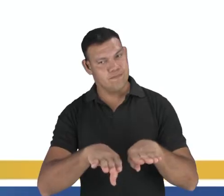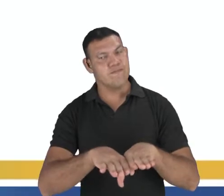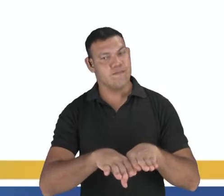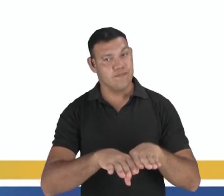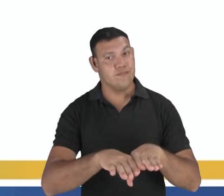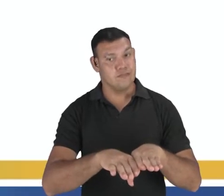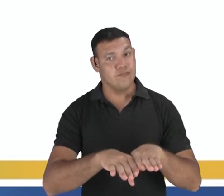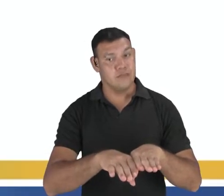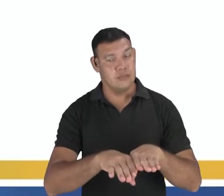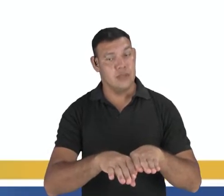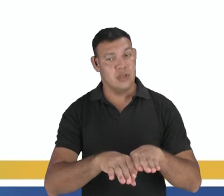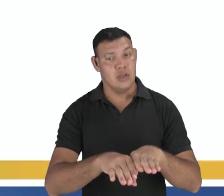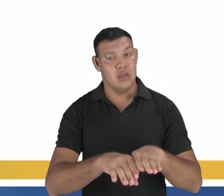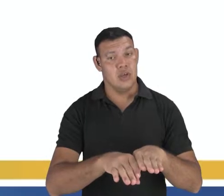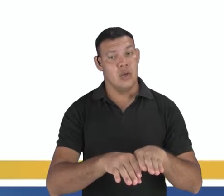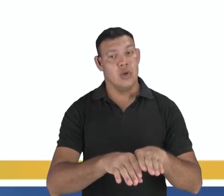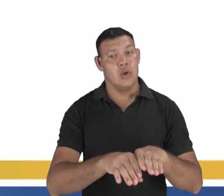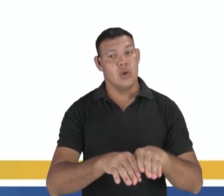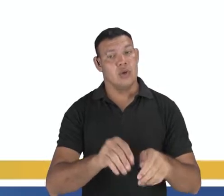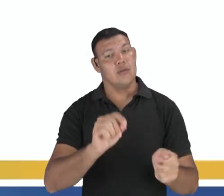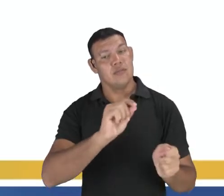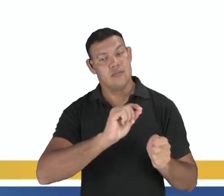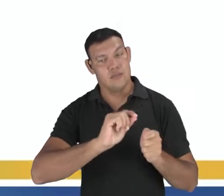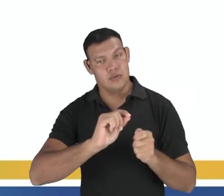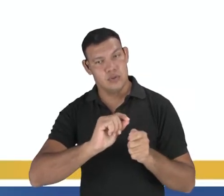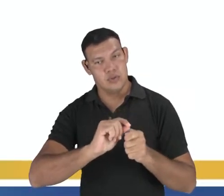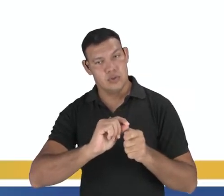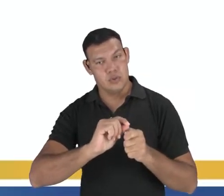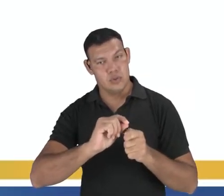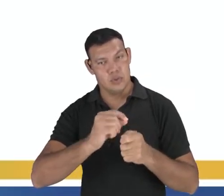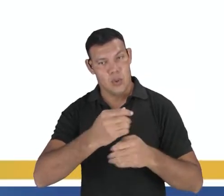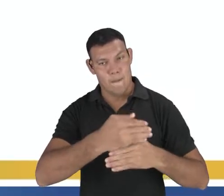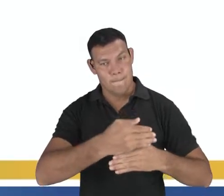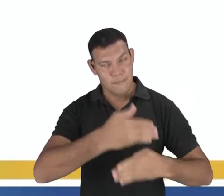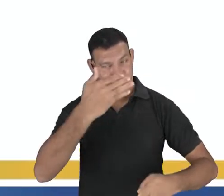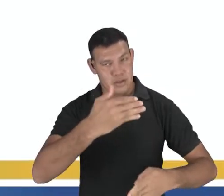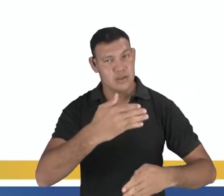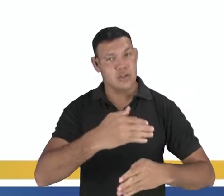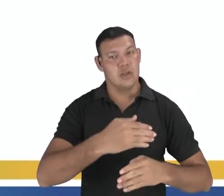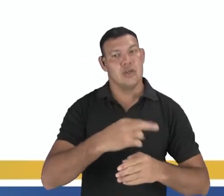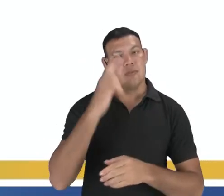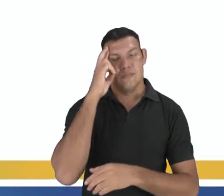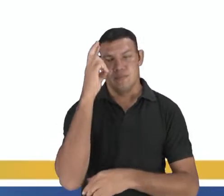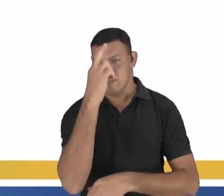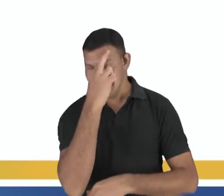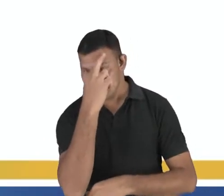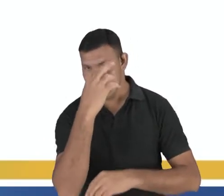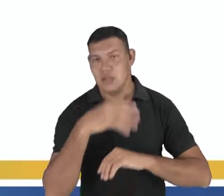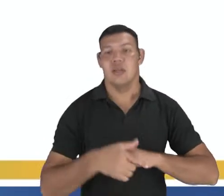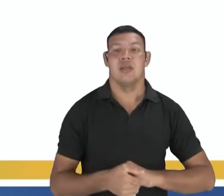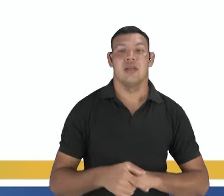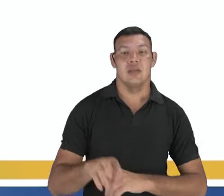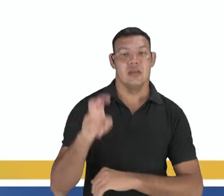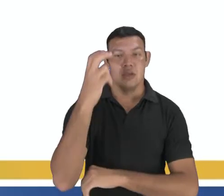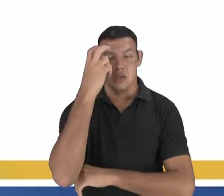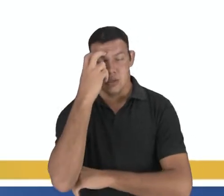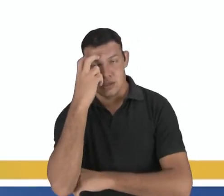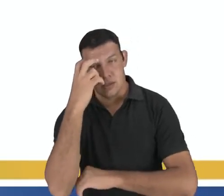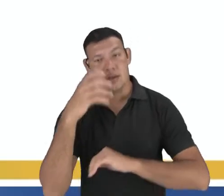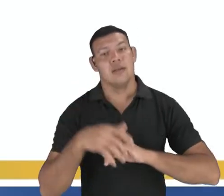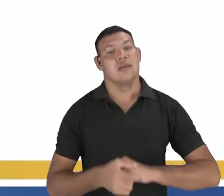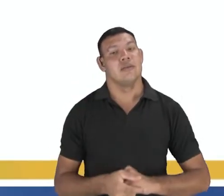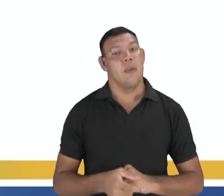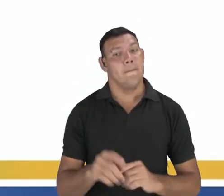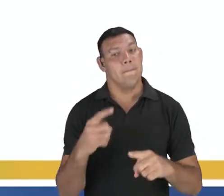construção histórica, humana, identidade. Ela é a unidade de uma cultura. A cultura, ela se